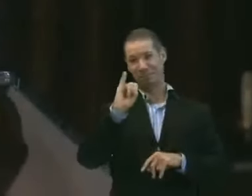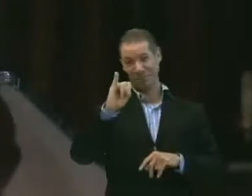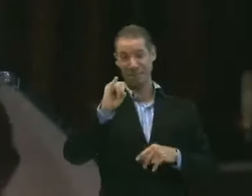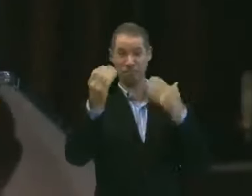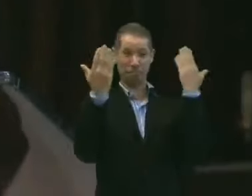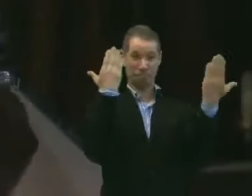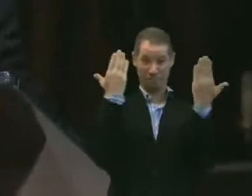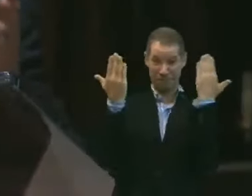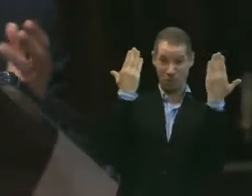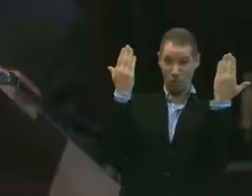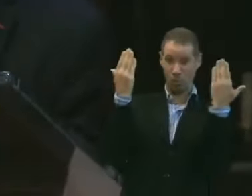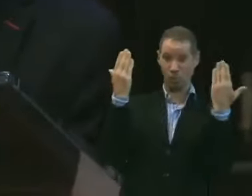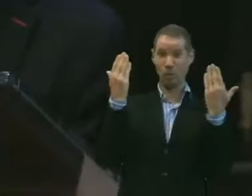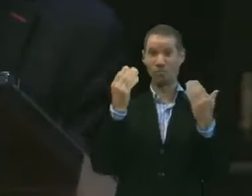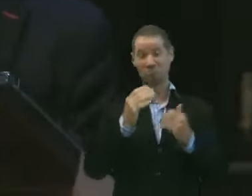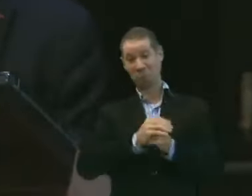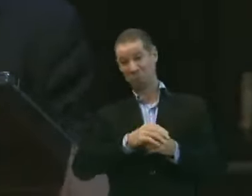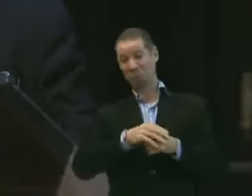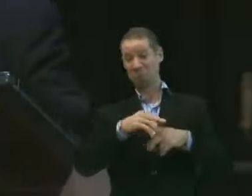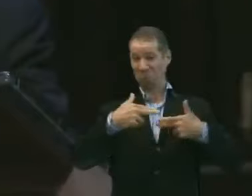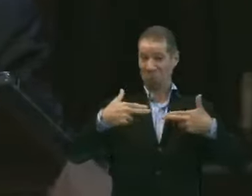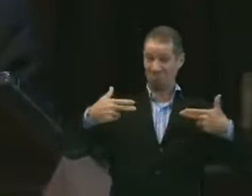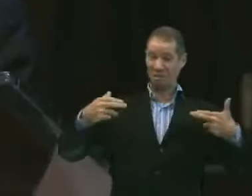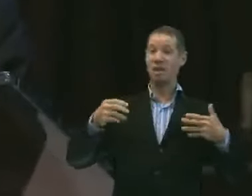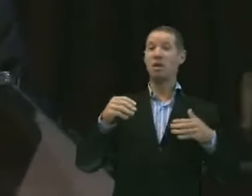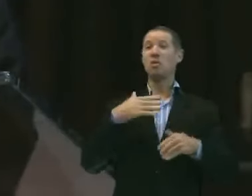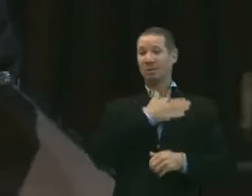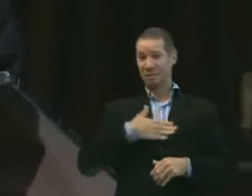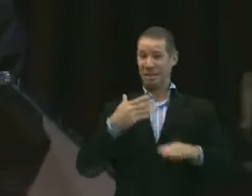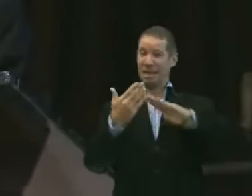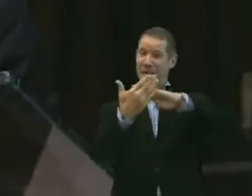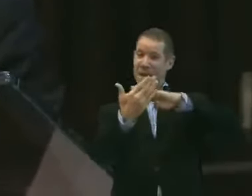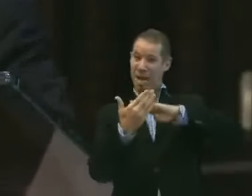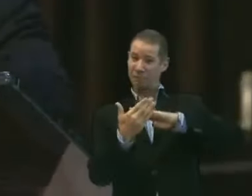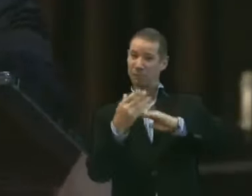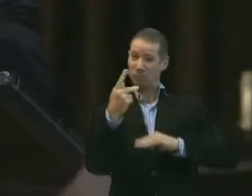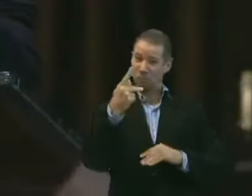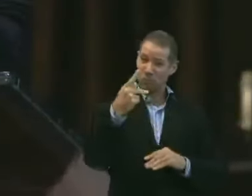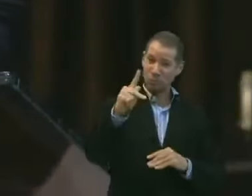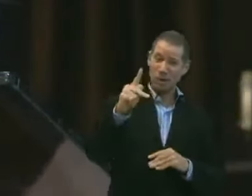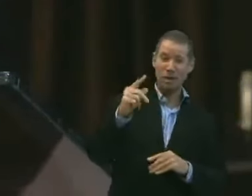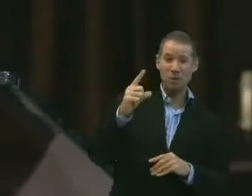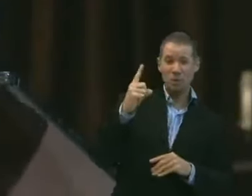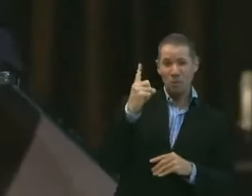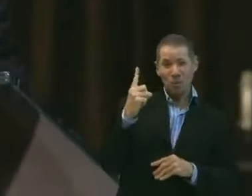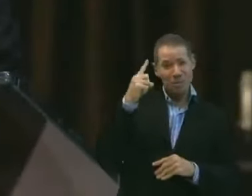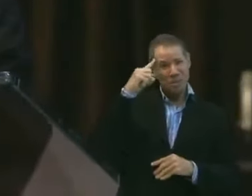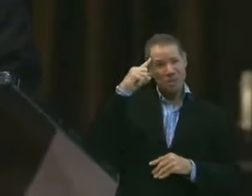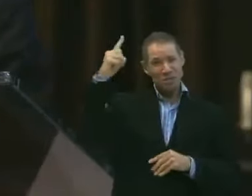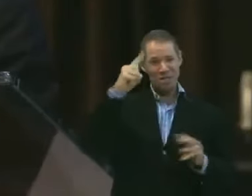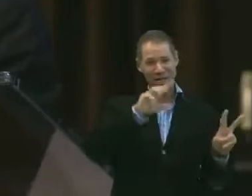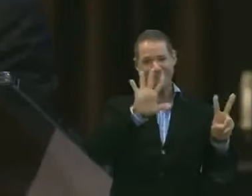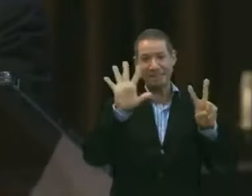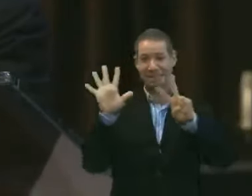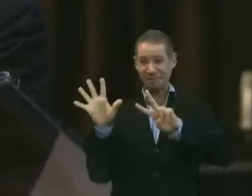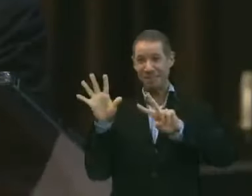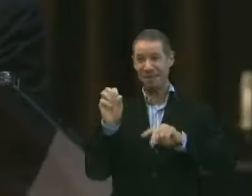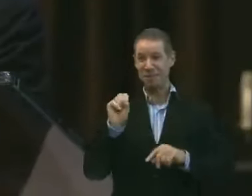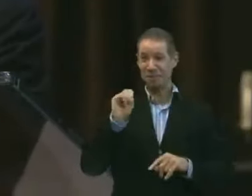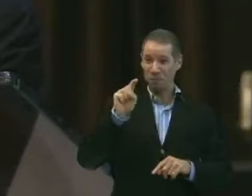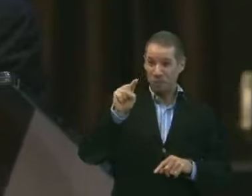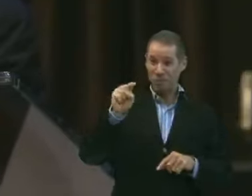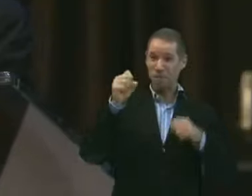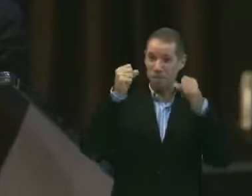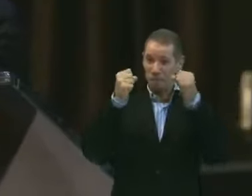psicólogo ou psicóloga, eu gostaria do seu apoio, da sua ajuda, pelo menos um dia na semana. Se você